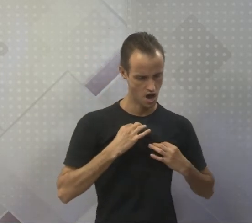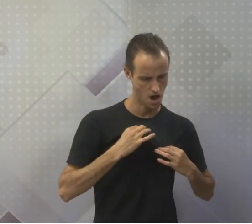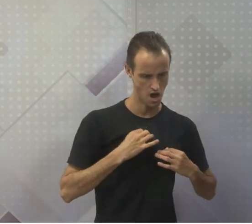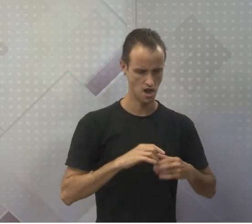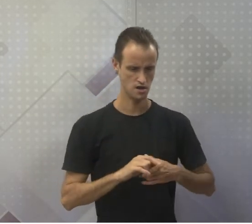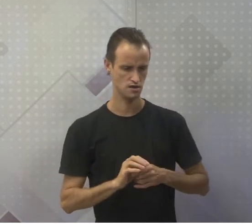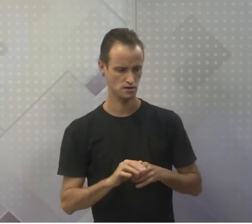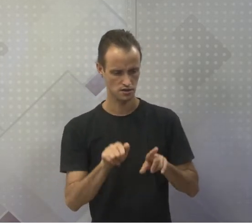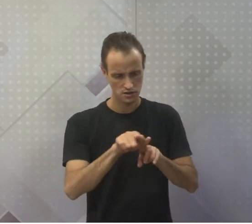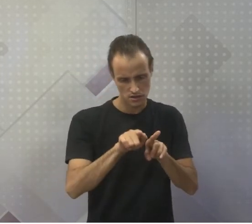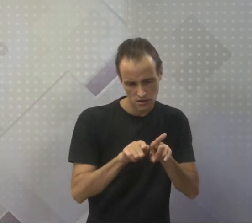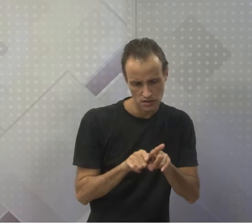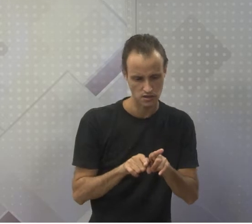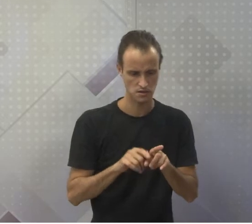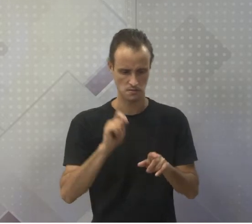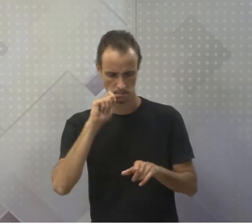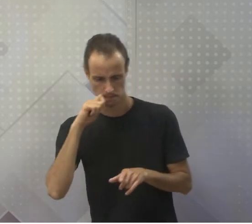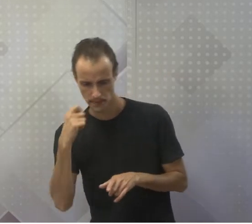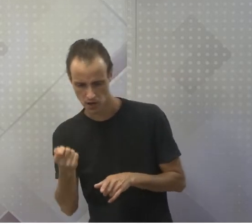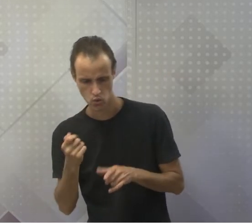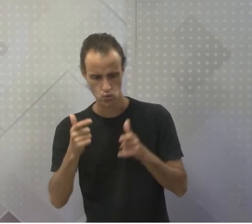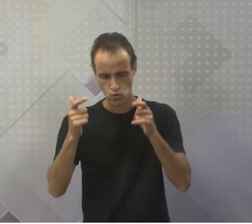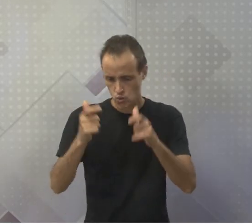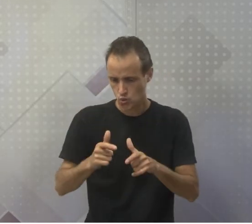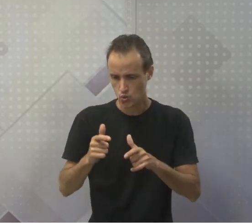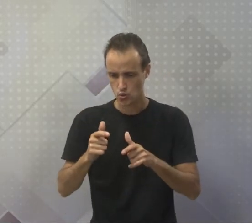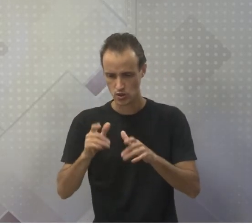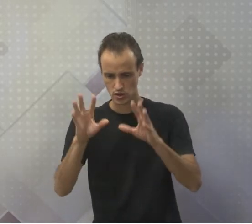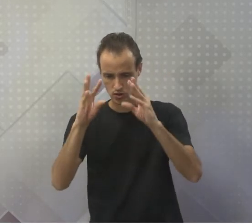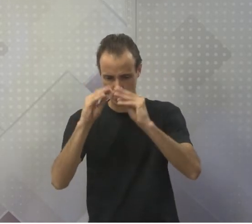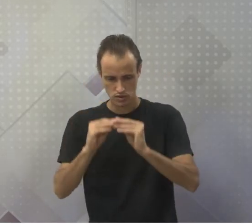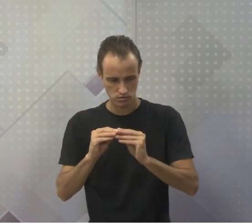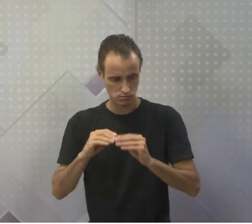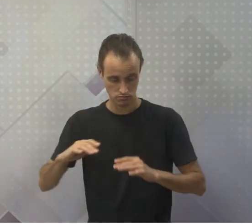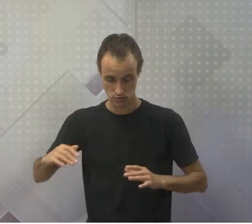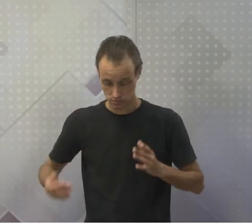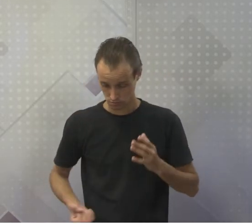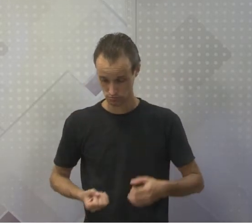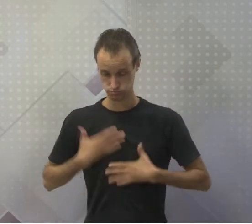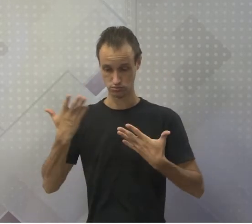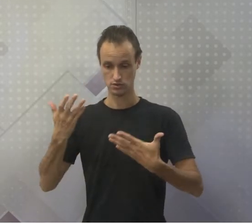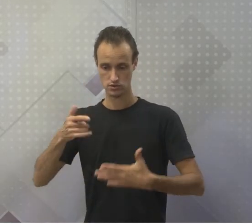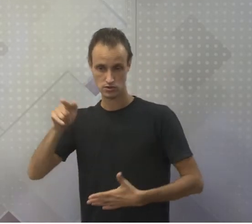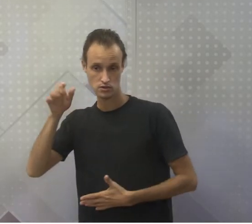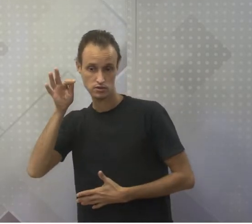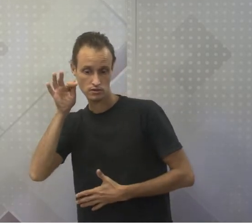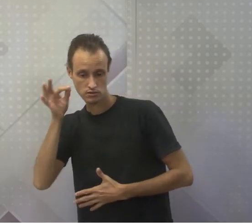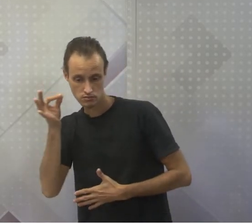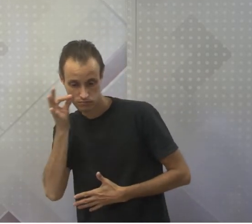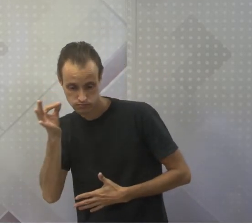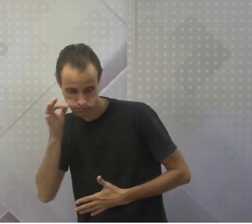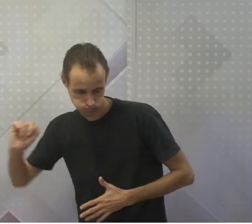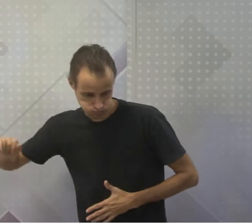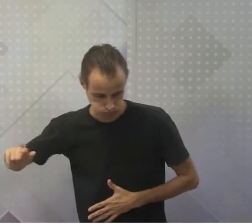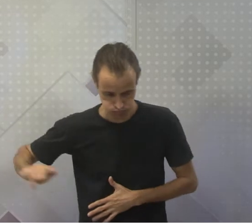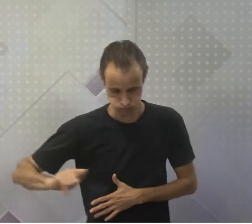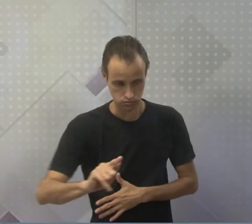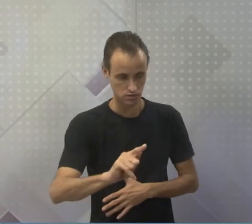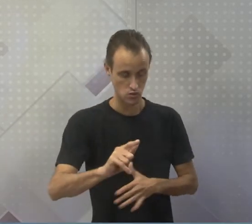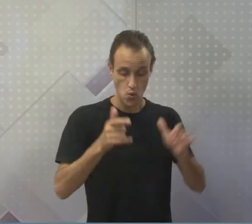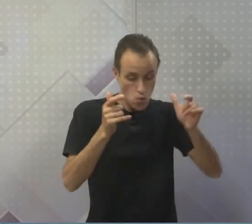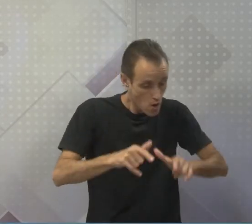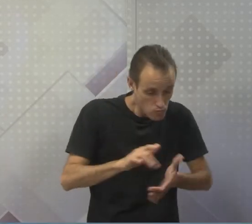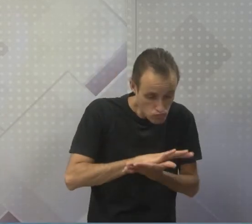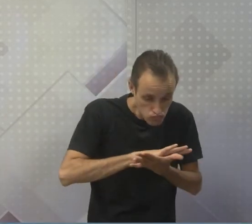pedaço de pão, em um local escuro e sossegado, aparecerão ratos. Ou seja, do que não tem vida, surge